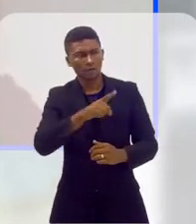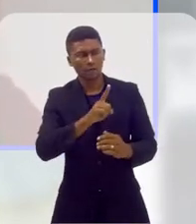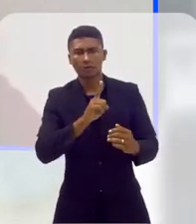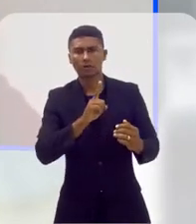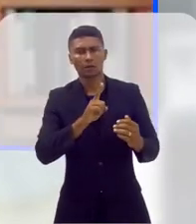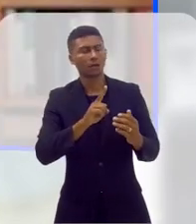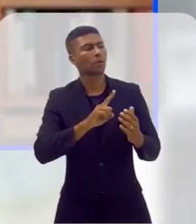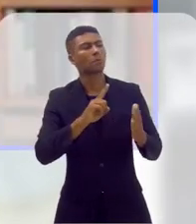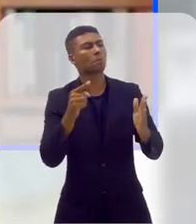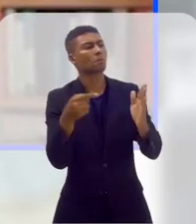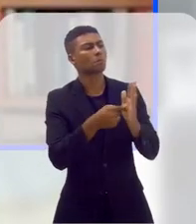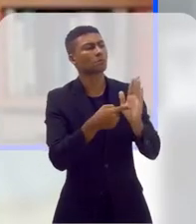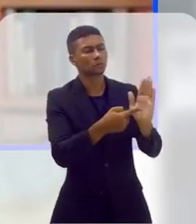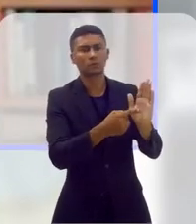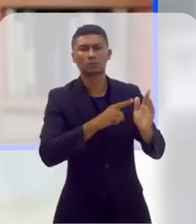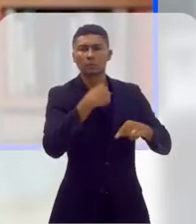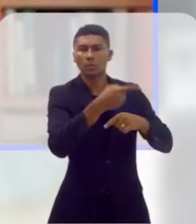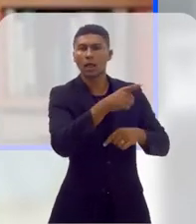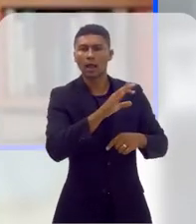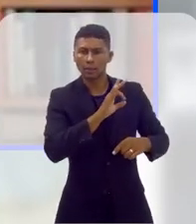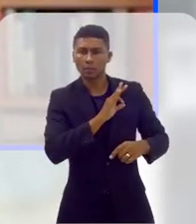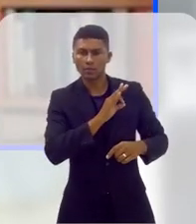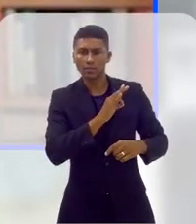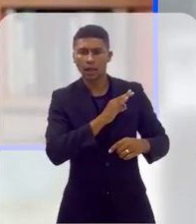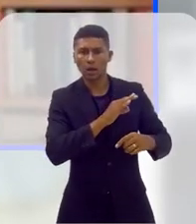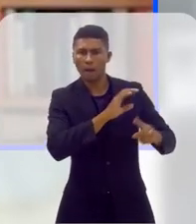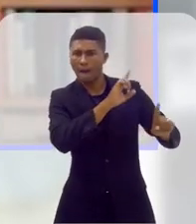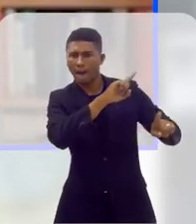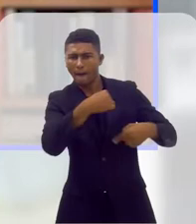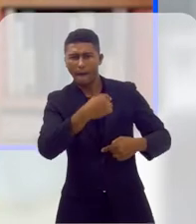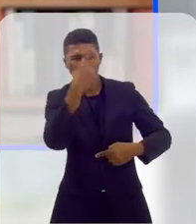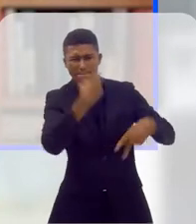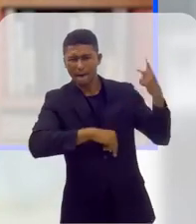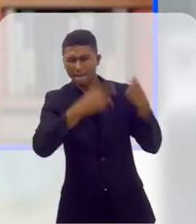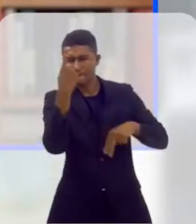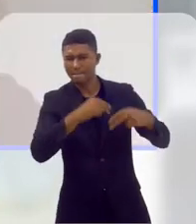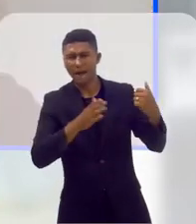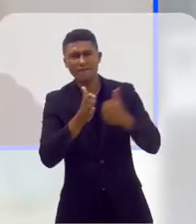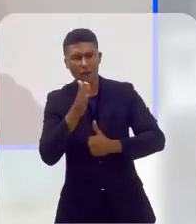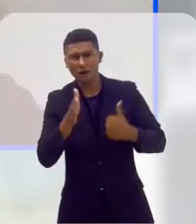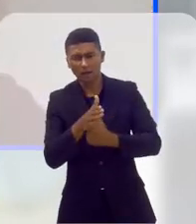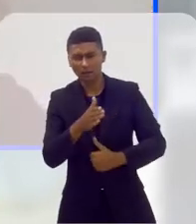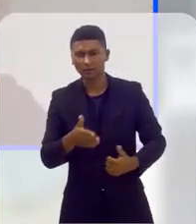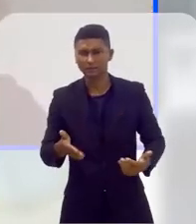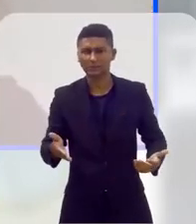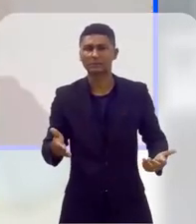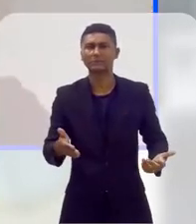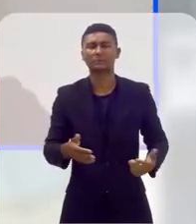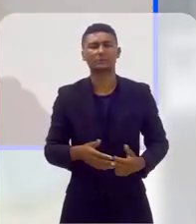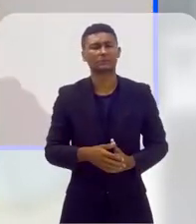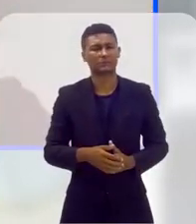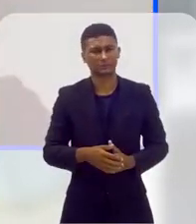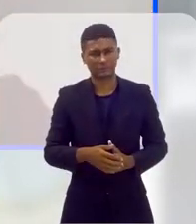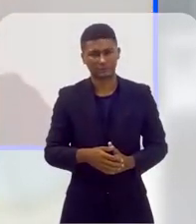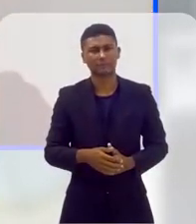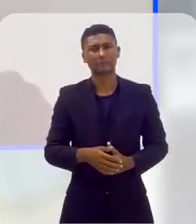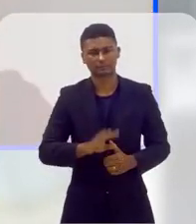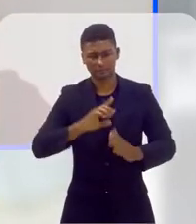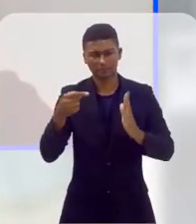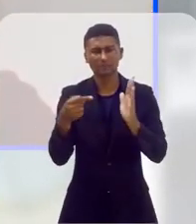né? Por agentes de segurança. Então, essas demandas, elas são inúmeras e, obviamente, a gente tem uma